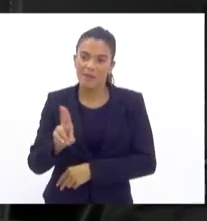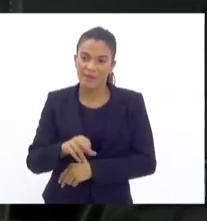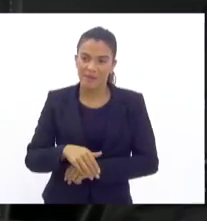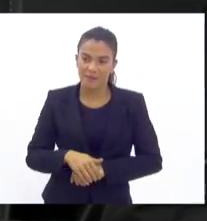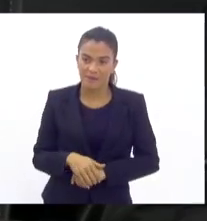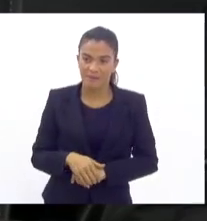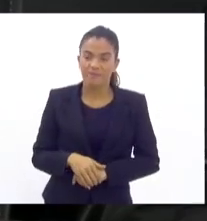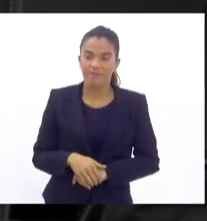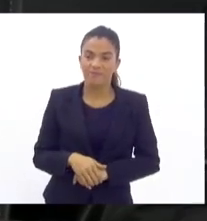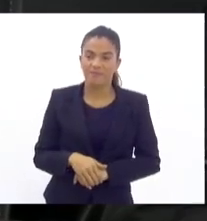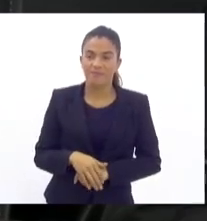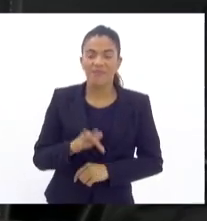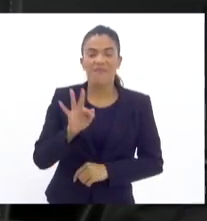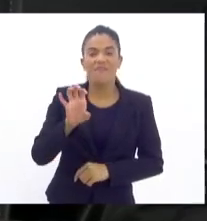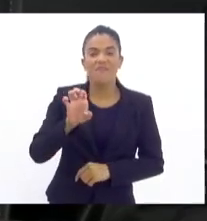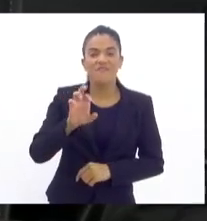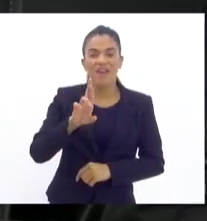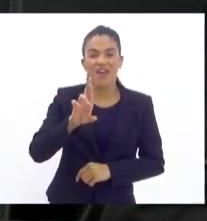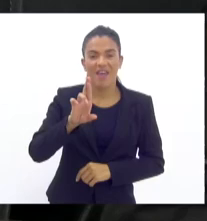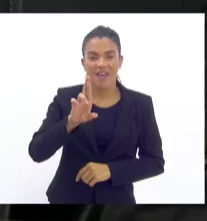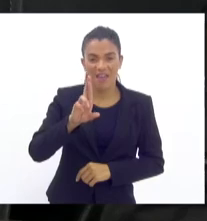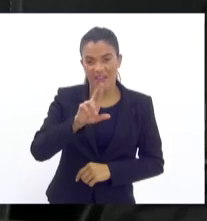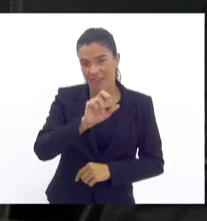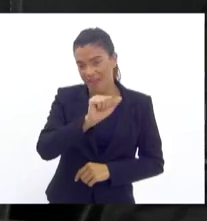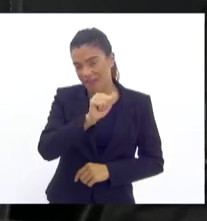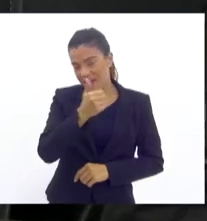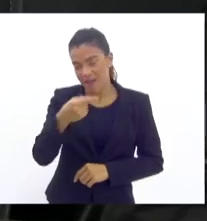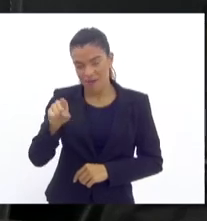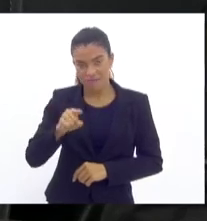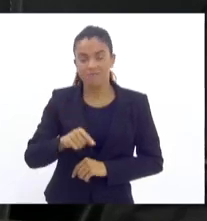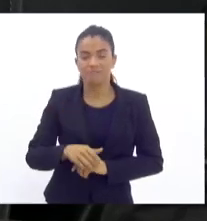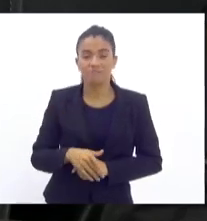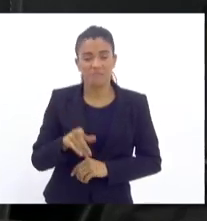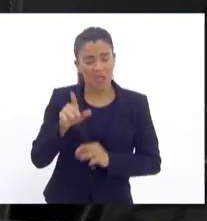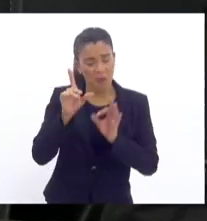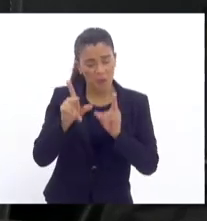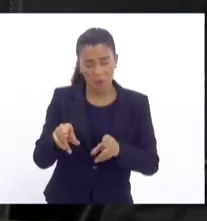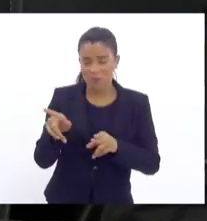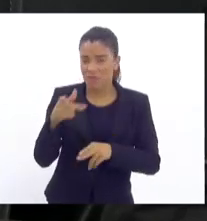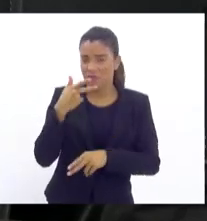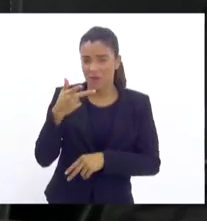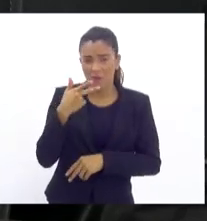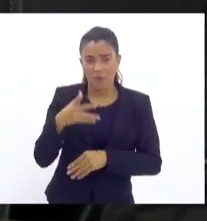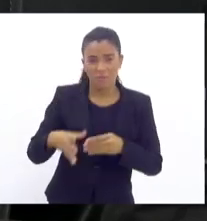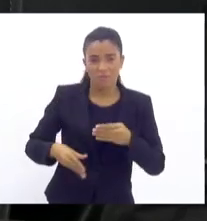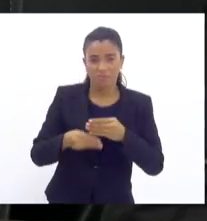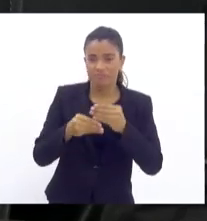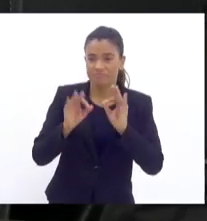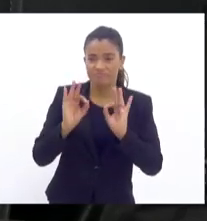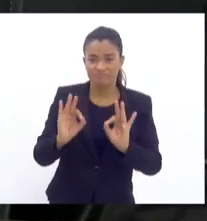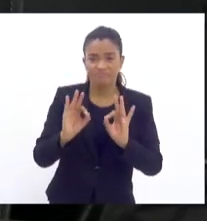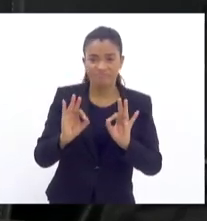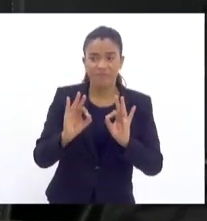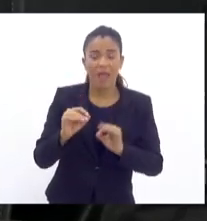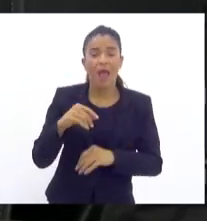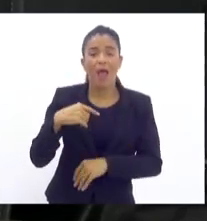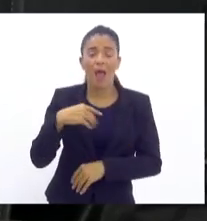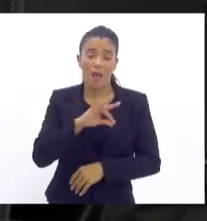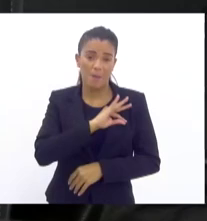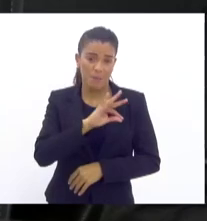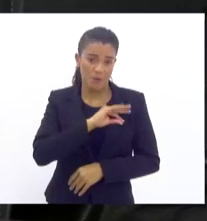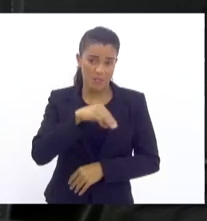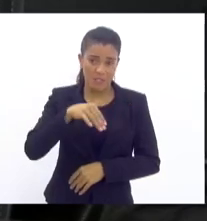Porque é só dessa forma mesmo que nós vamos conseguir. Mas infelizmente, é o que o senhor colocou aqui, muitos outros colocaram aqui. A polícia militar vai lá,